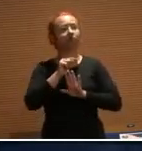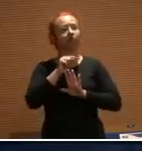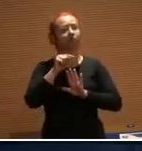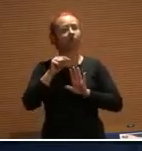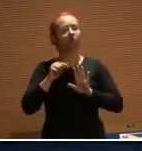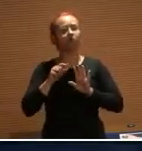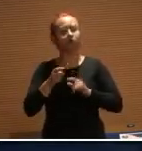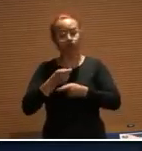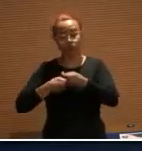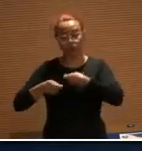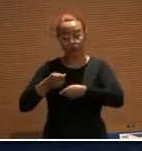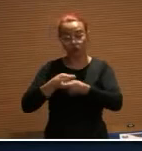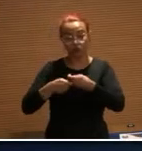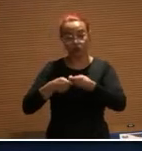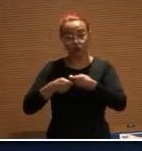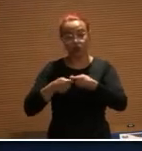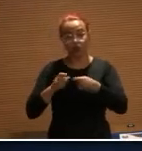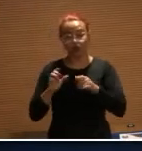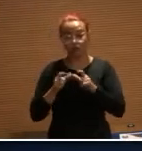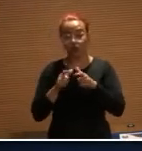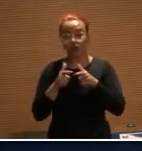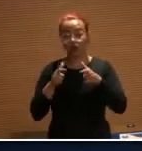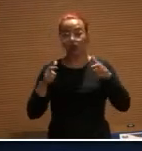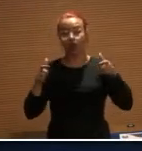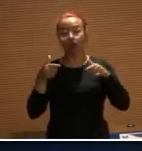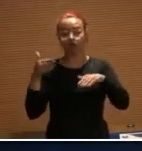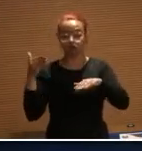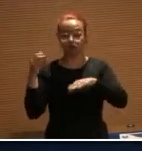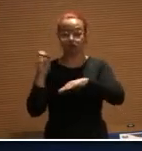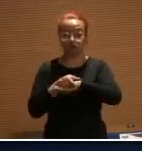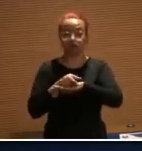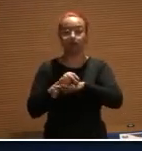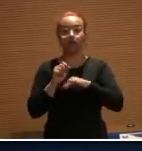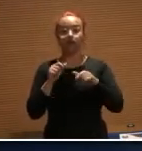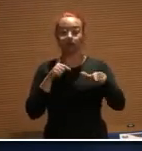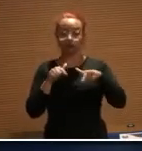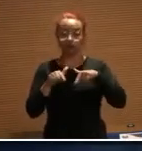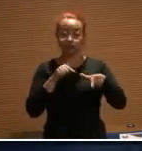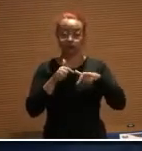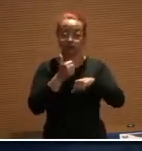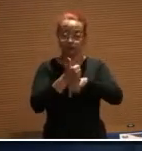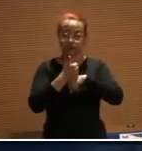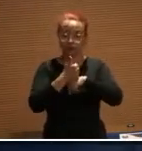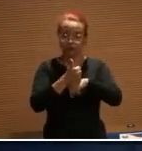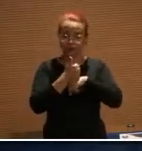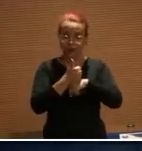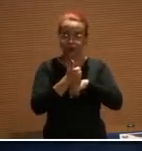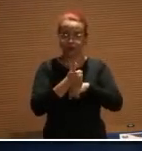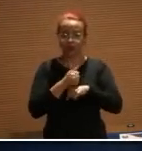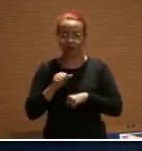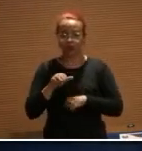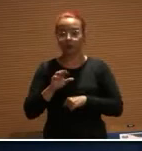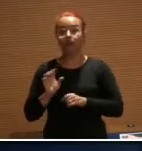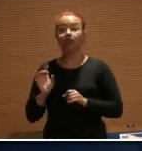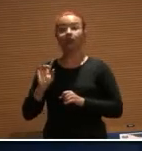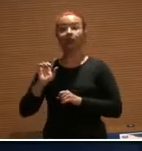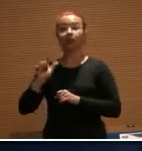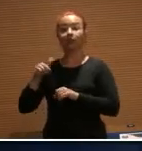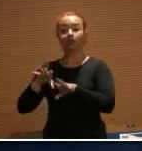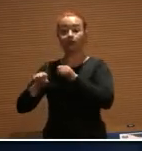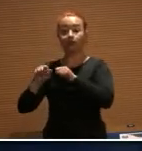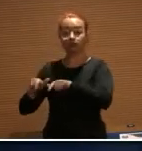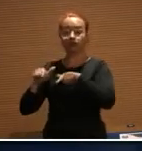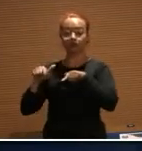empregado, aumenta a chance de inserção no mercado profissionais dos ingressos da universidade. Ou seja,